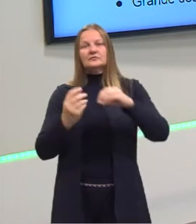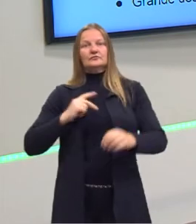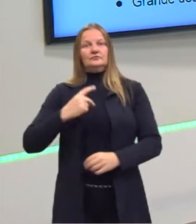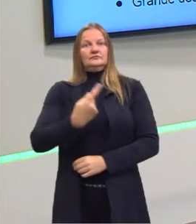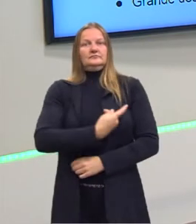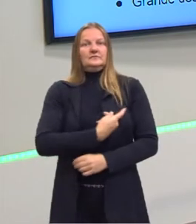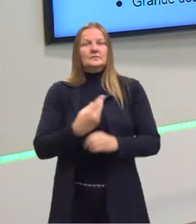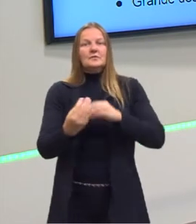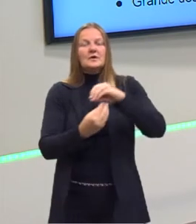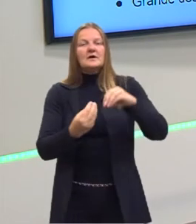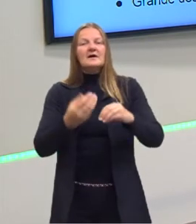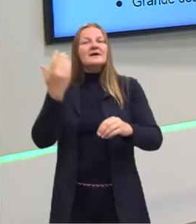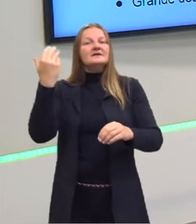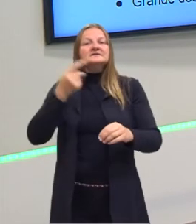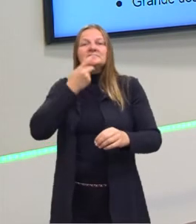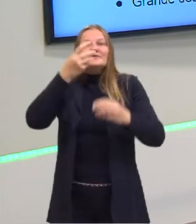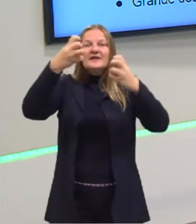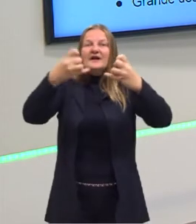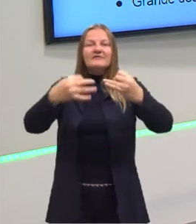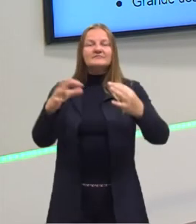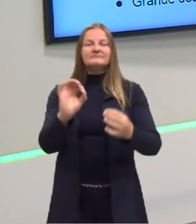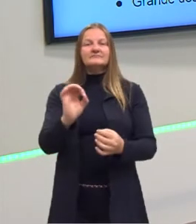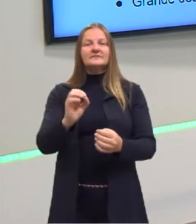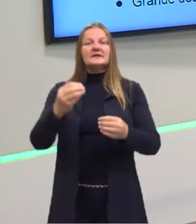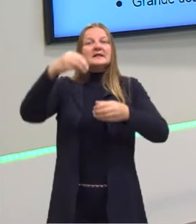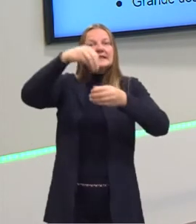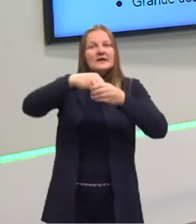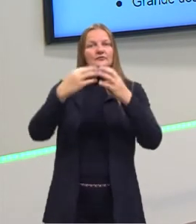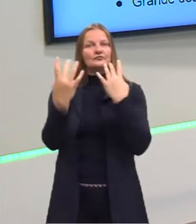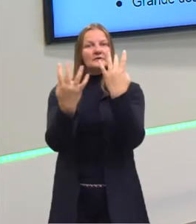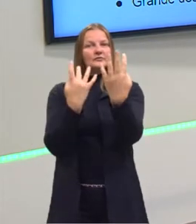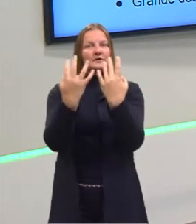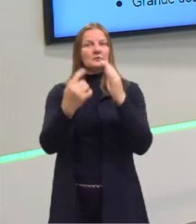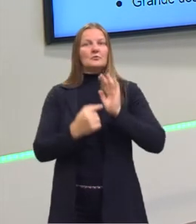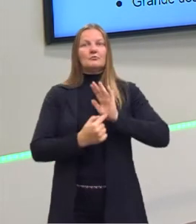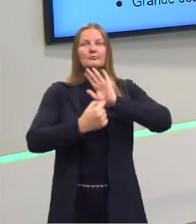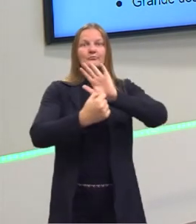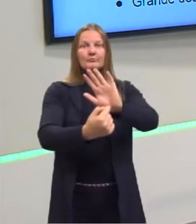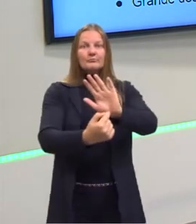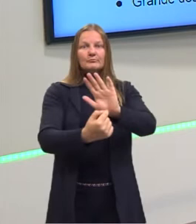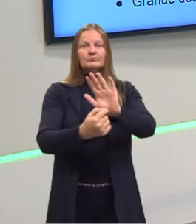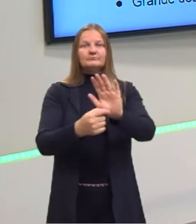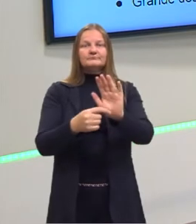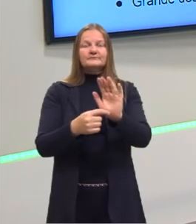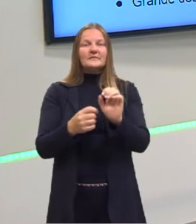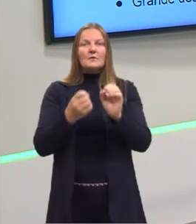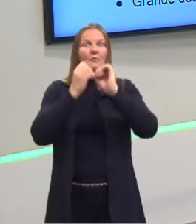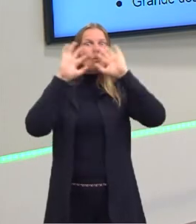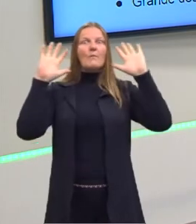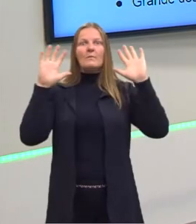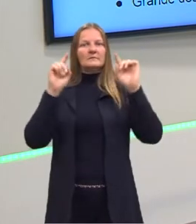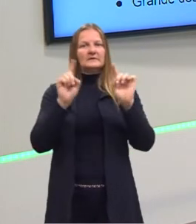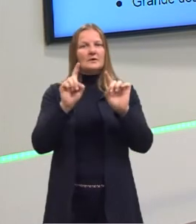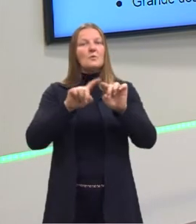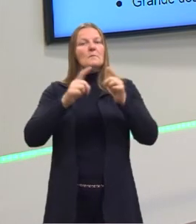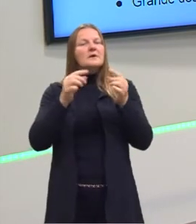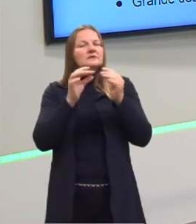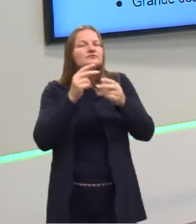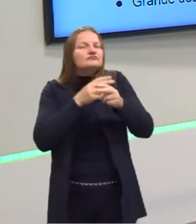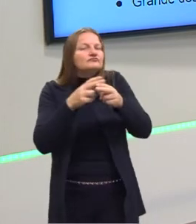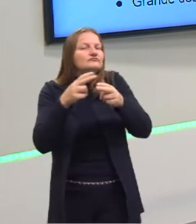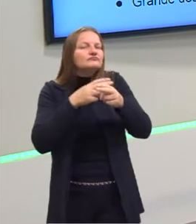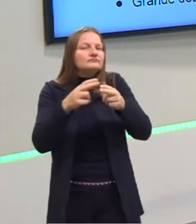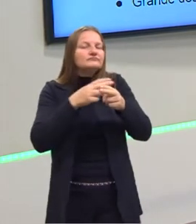isso. Porém, dentro do naturalismo, já começa a ter, não assim descaradamente, porém nós